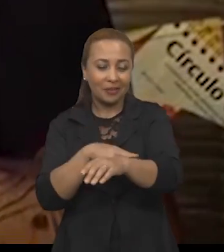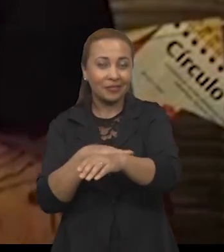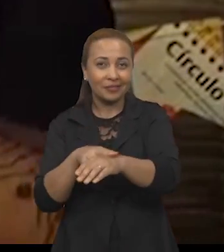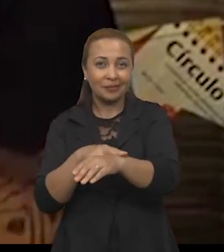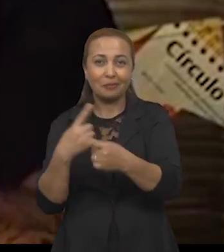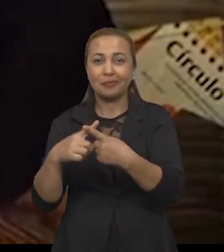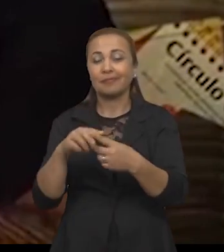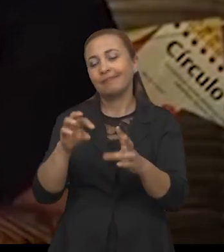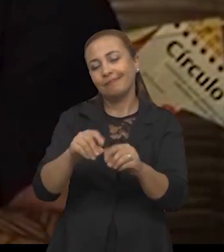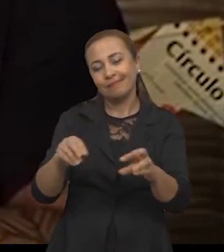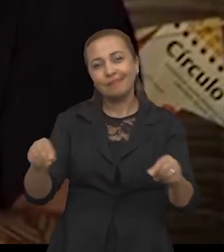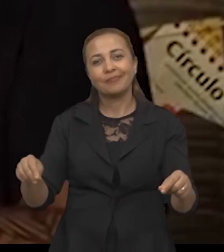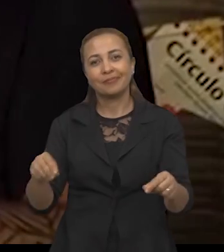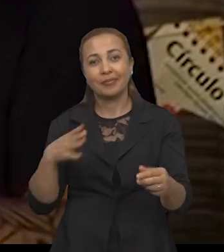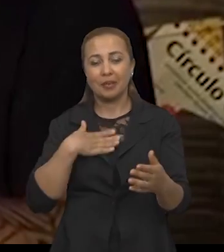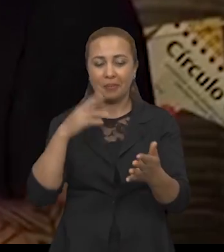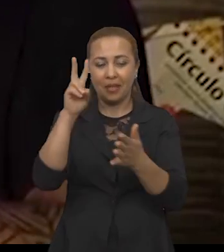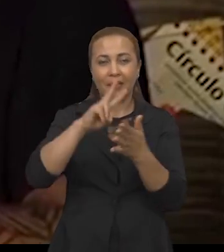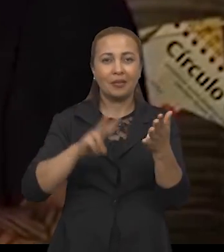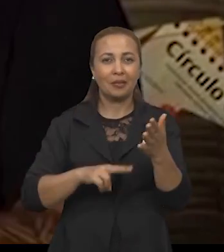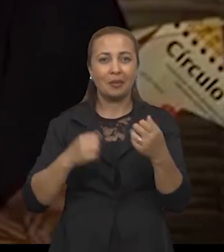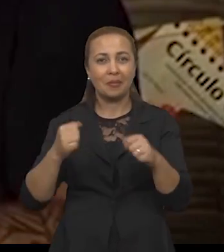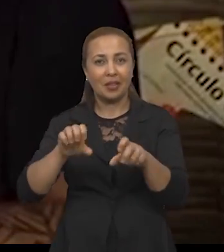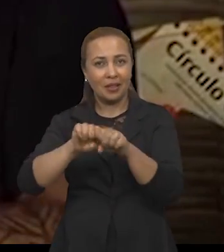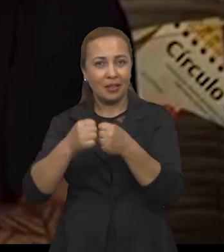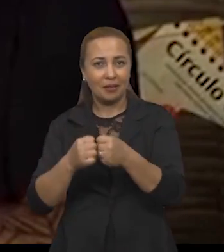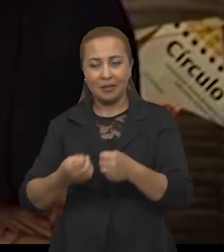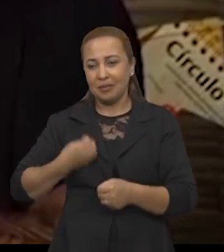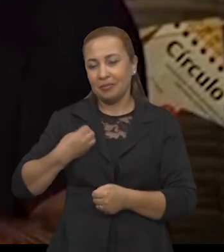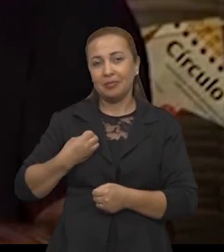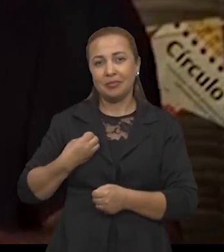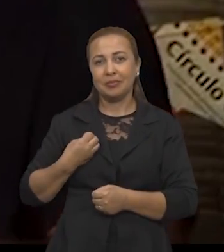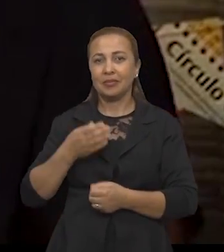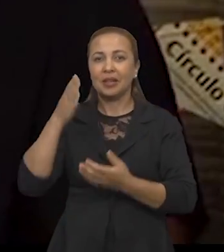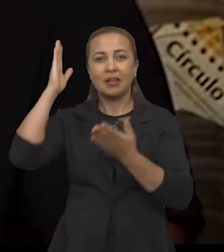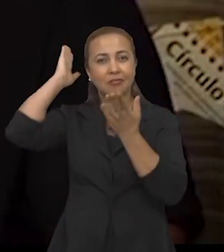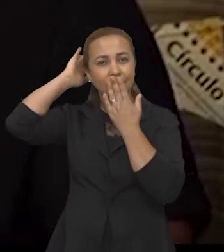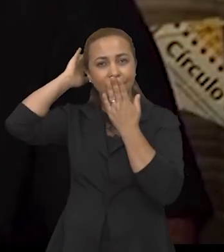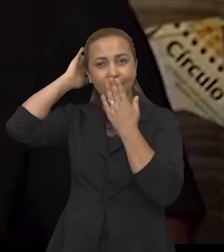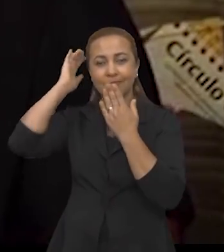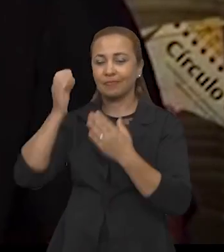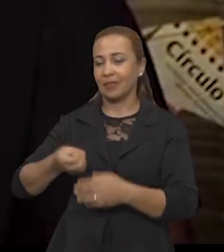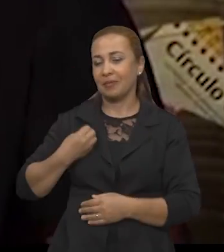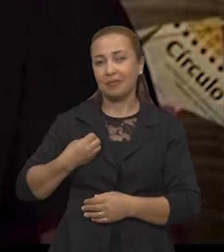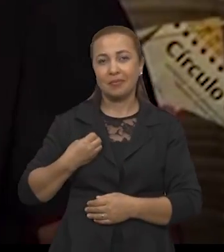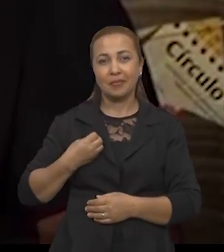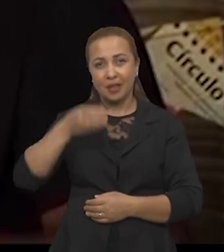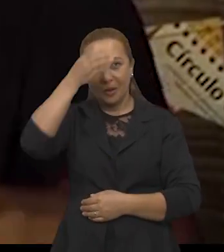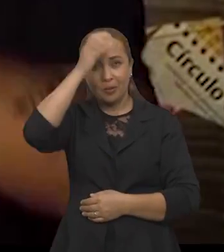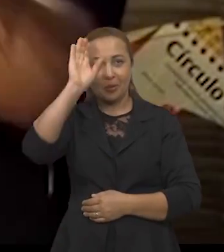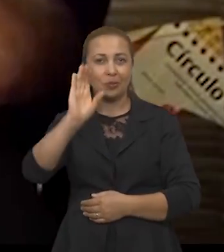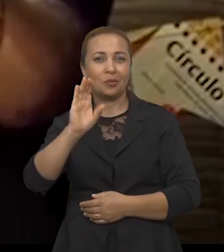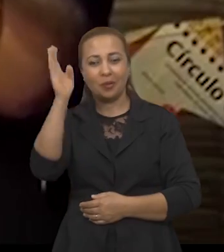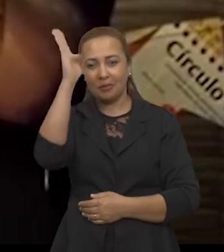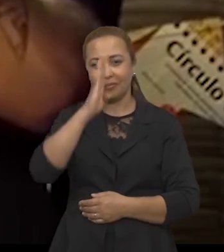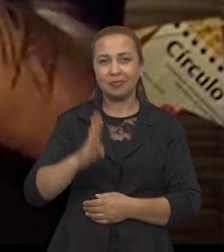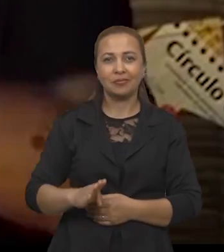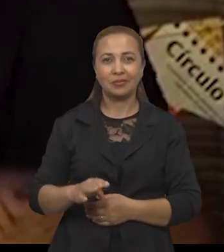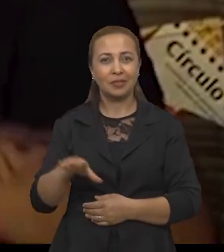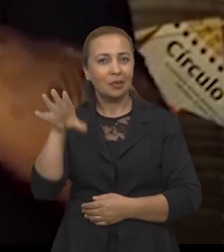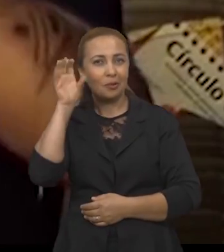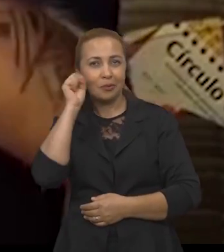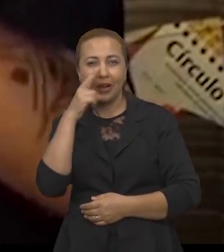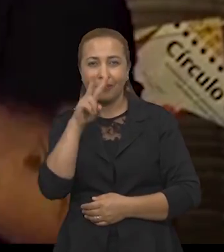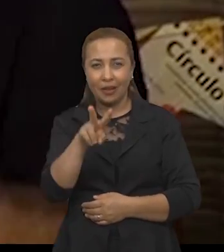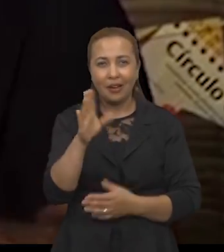Então, na minha leitura, há uma necessidade de quebrar a presença indígena, na presença da cultura brasileira, em você que está me